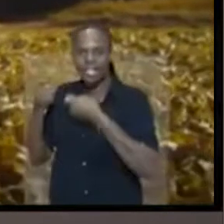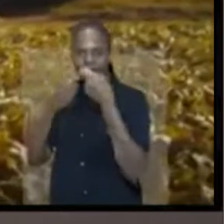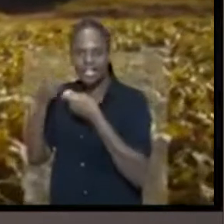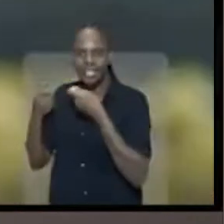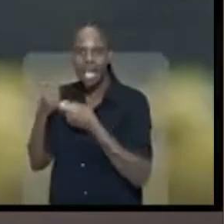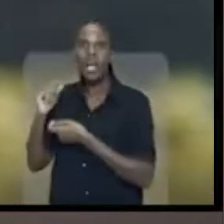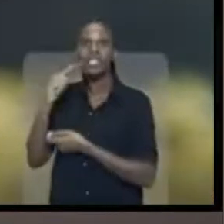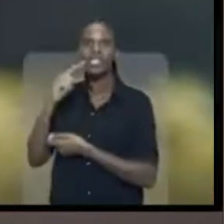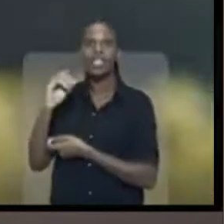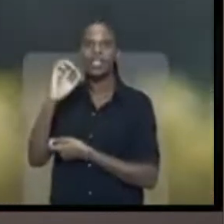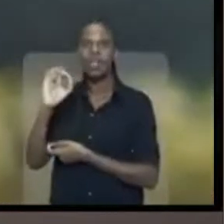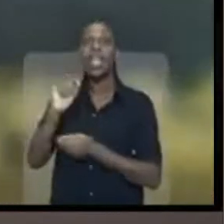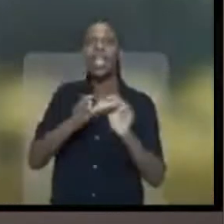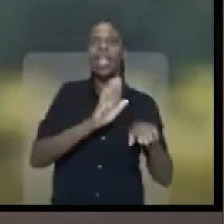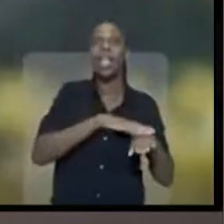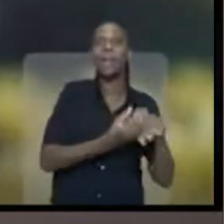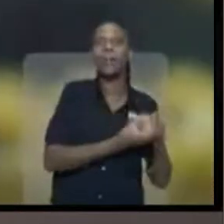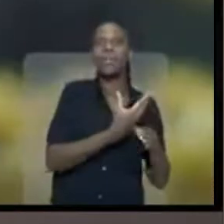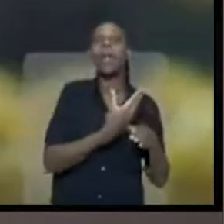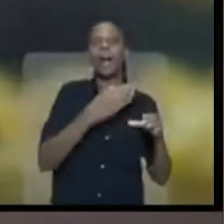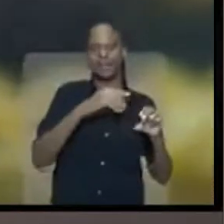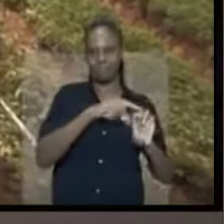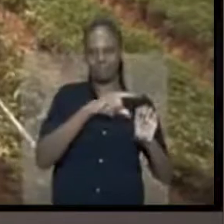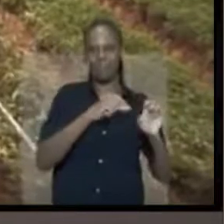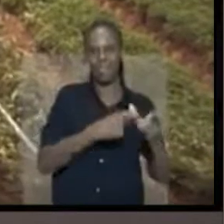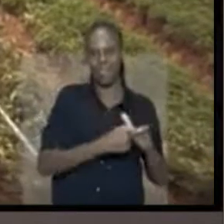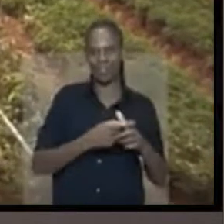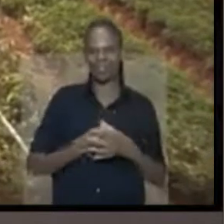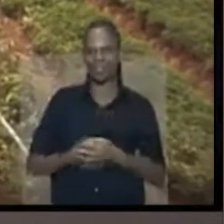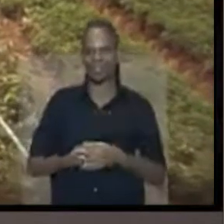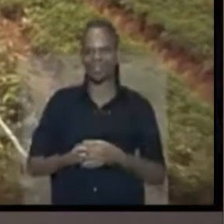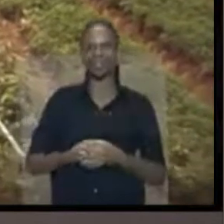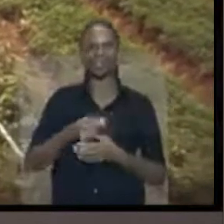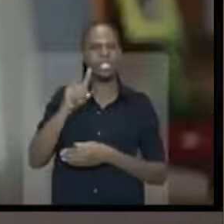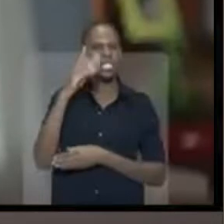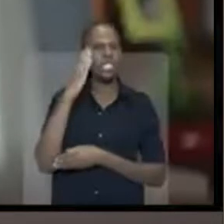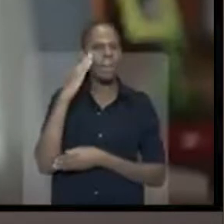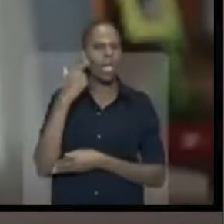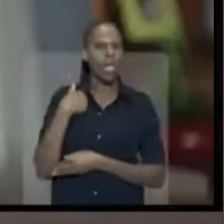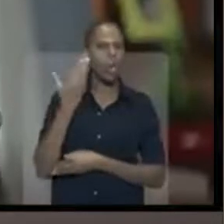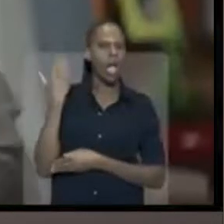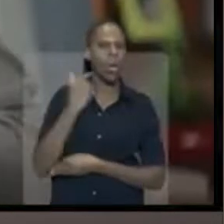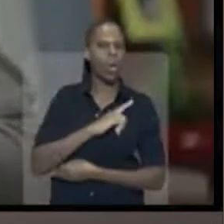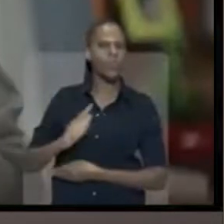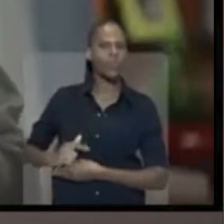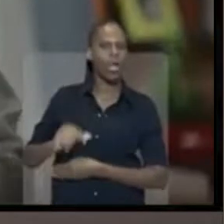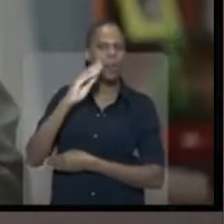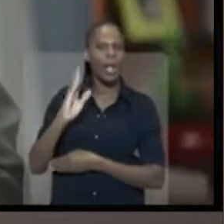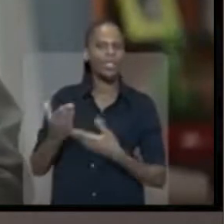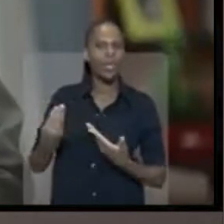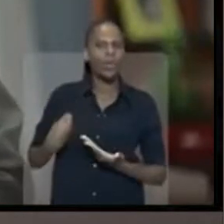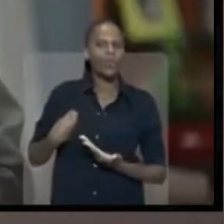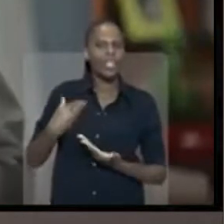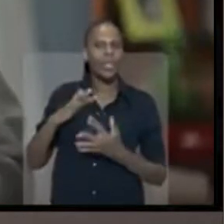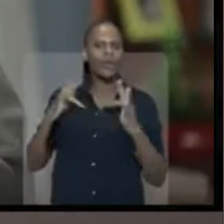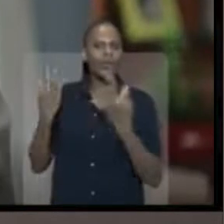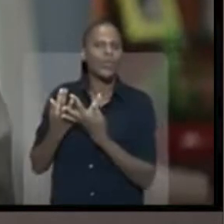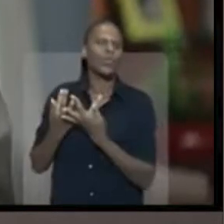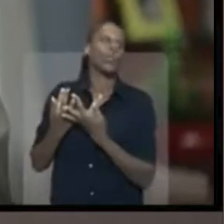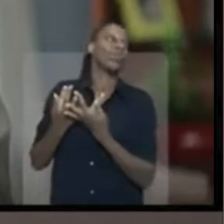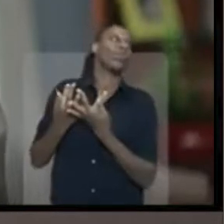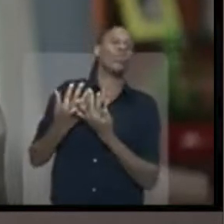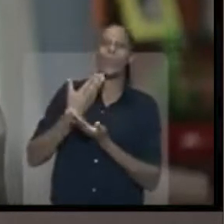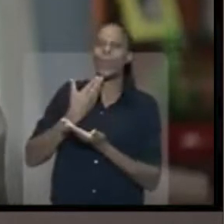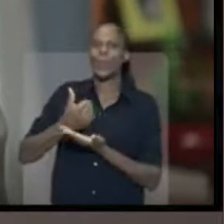consumido na mesa da população, quem produz é o pequeno. Você sabe que quando eu governo esse país, a